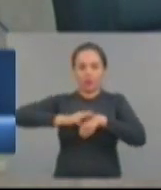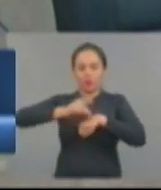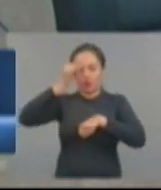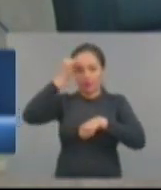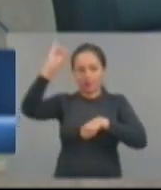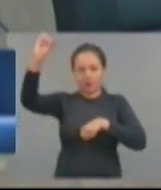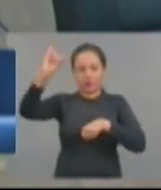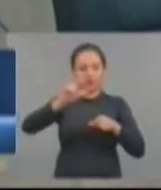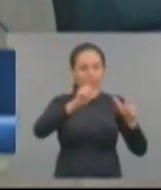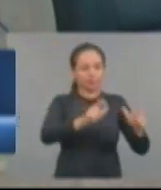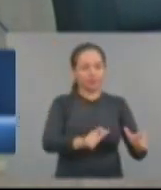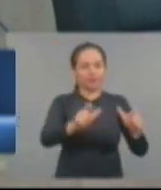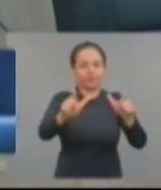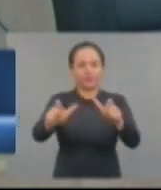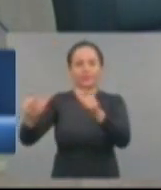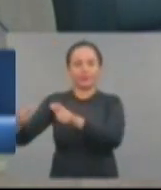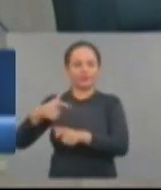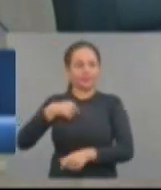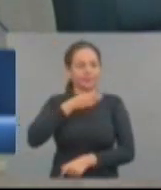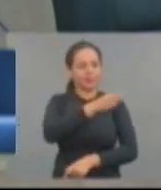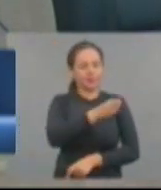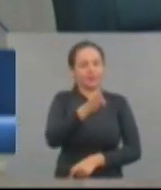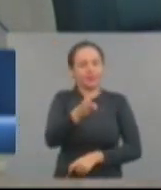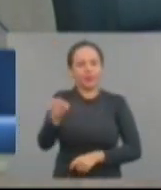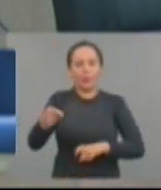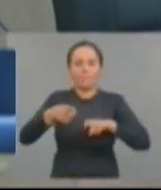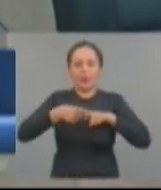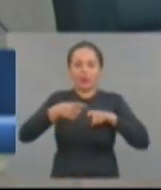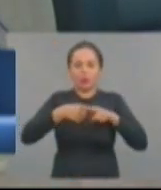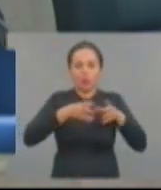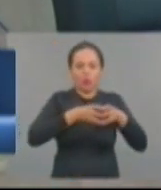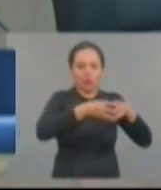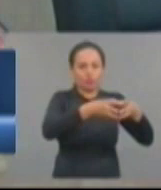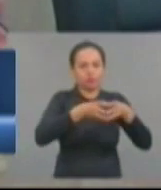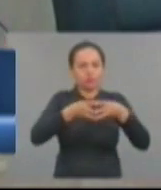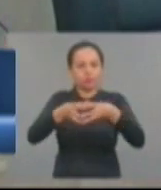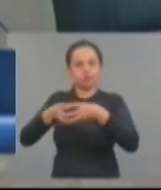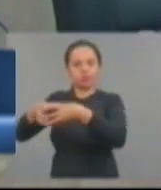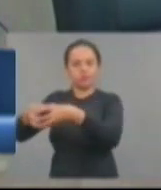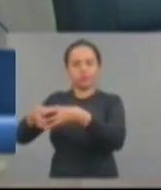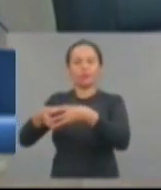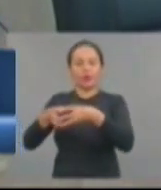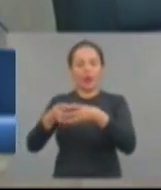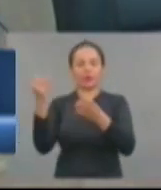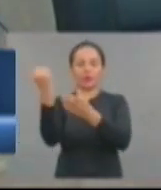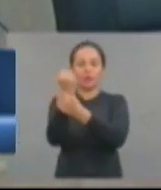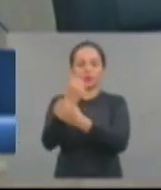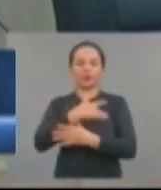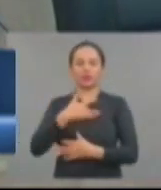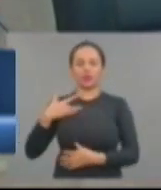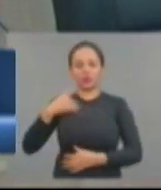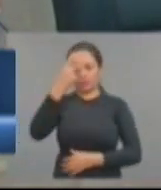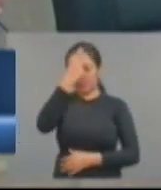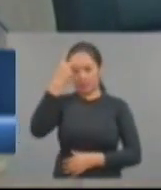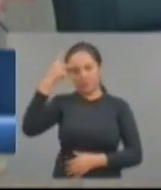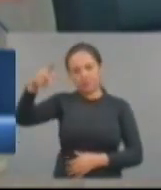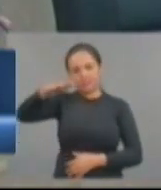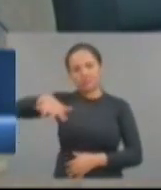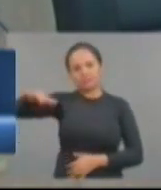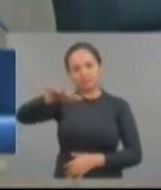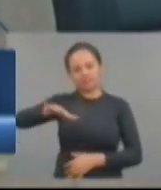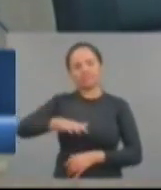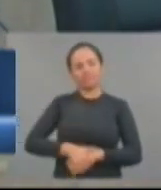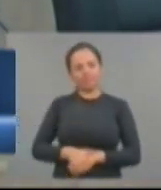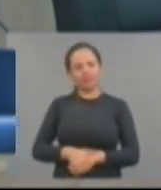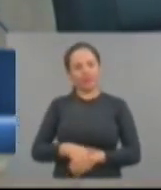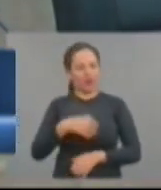dar o primeiro combate em cima da doença. Nós vamos nos antecipar a doença e garantir saúde para a população. Eu tenho certeza que a senhora